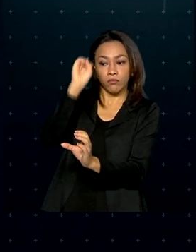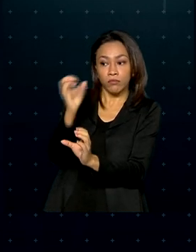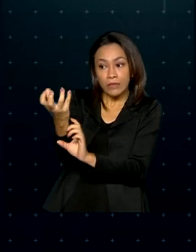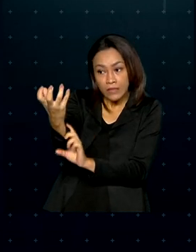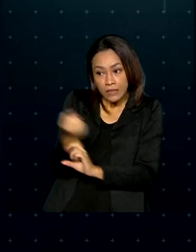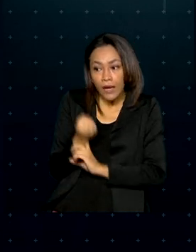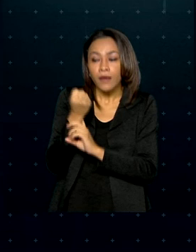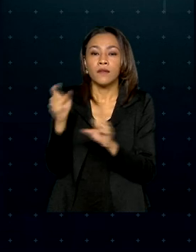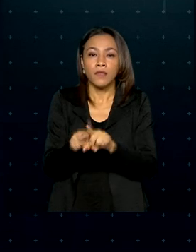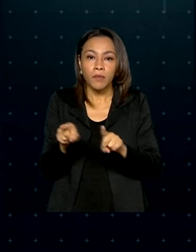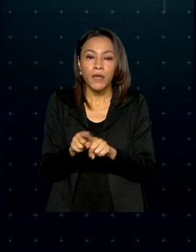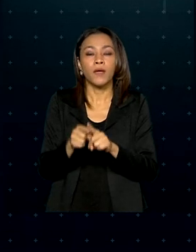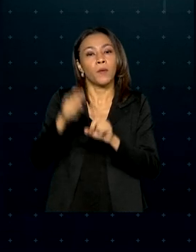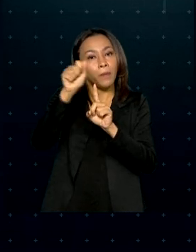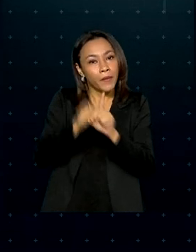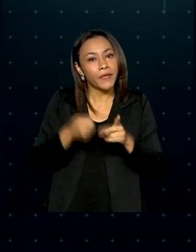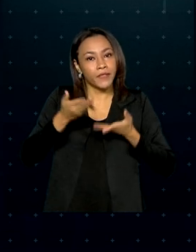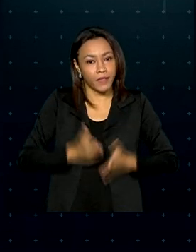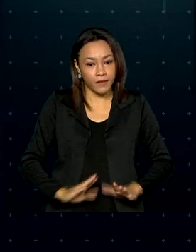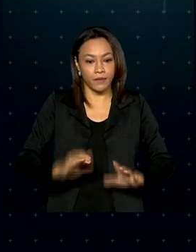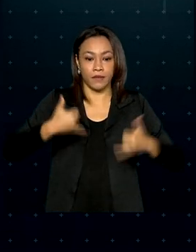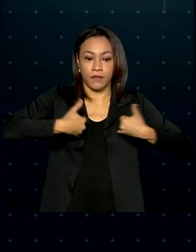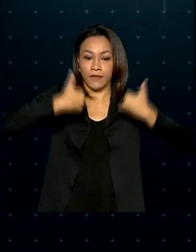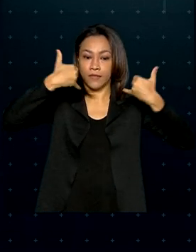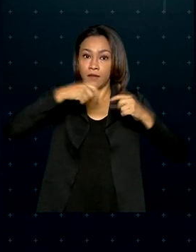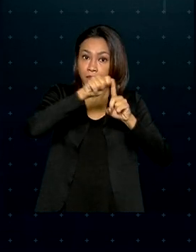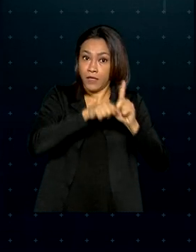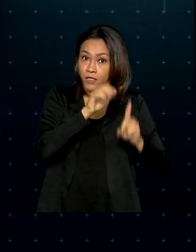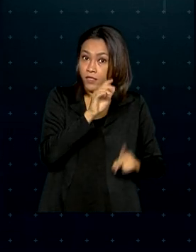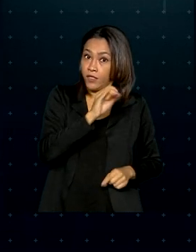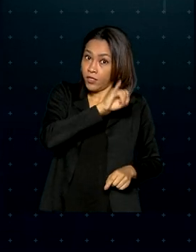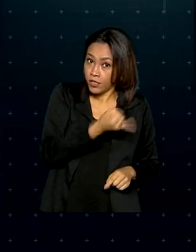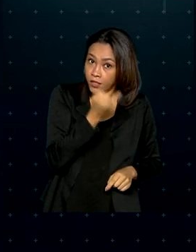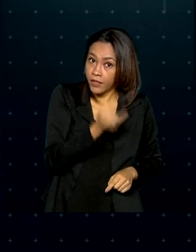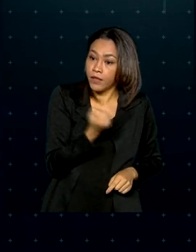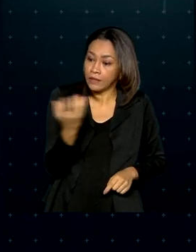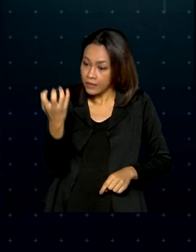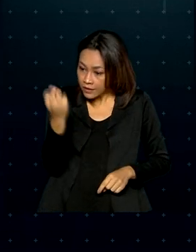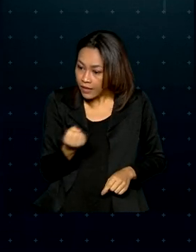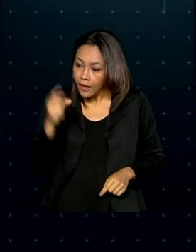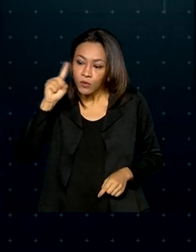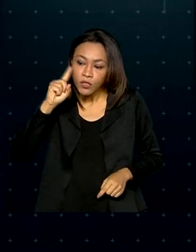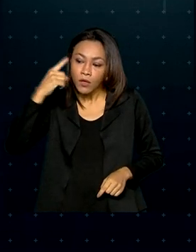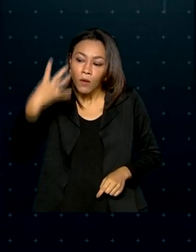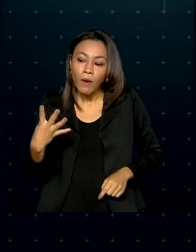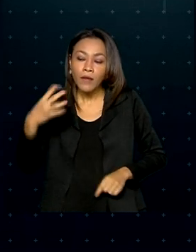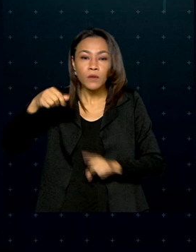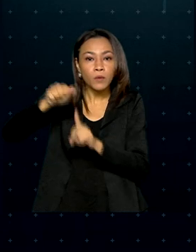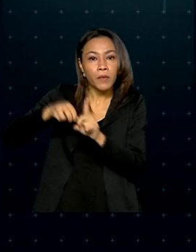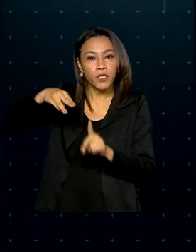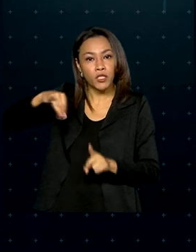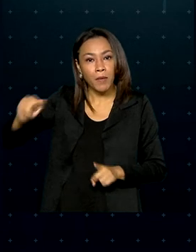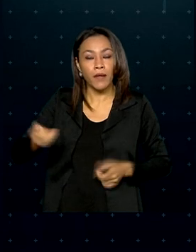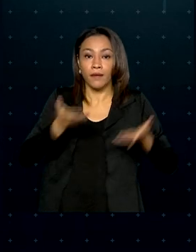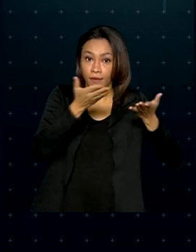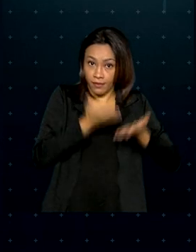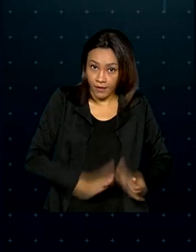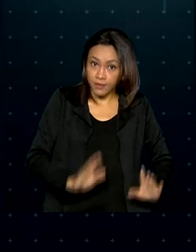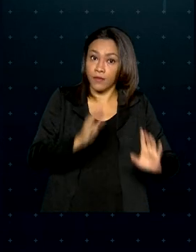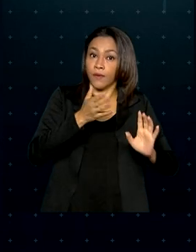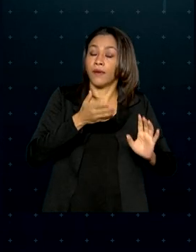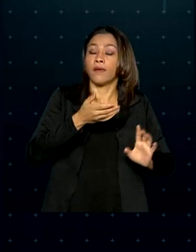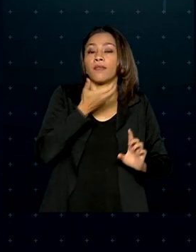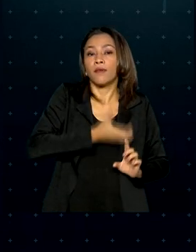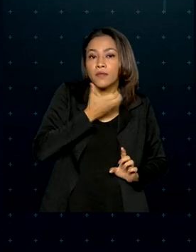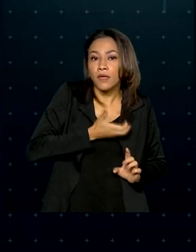de acordo com o mês de nascimento. Quem faz aniversário em janeiro poderá sacar no dia 4 de maio e os nascidos em dezembro vão